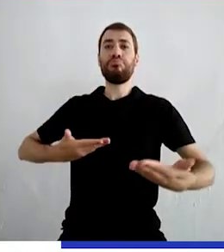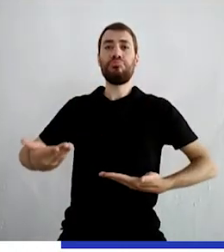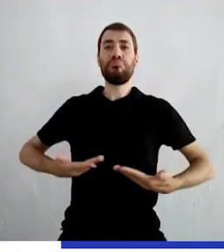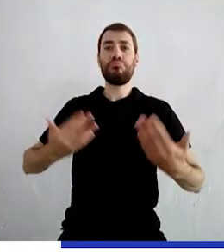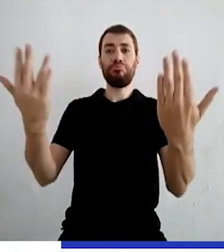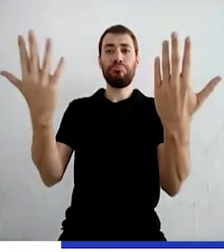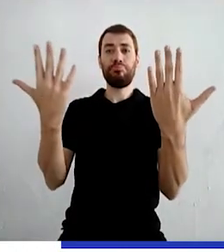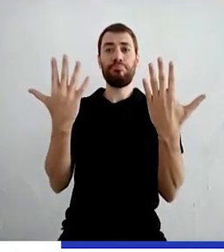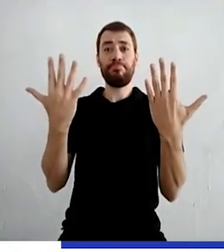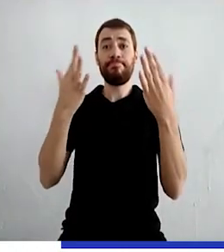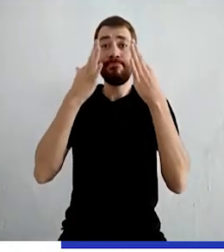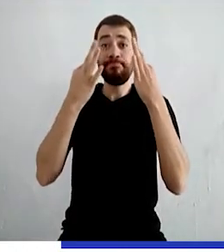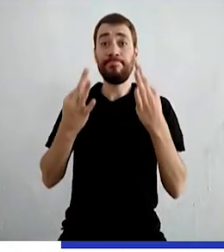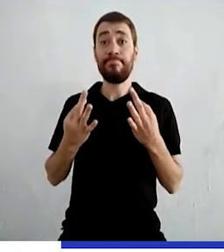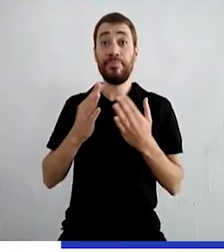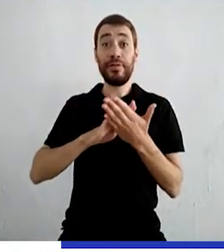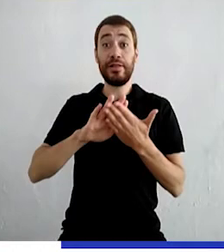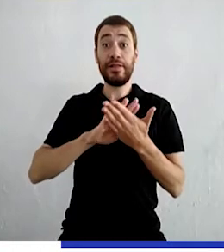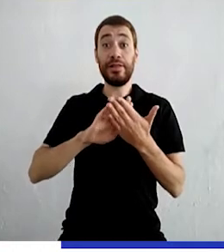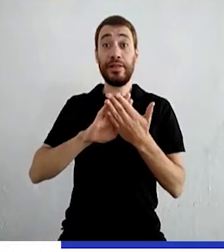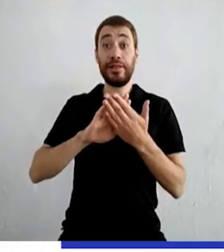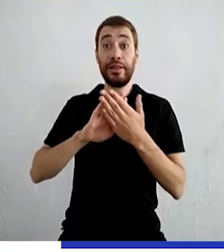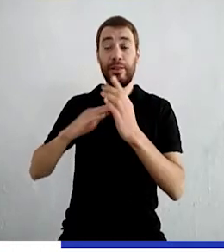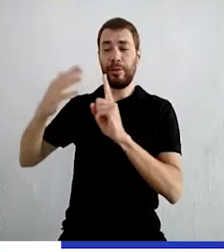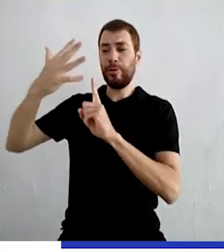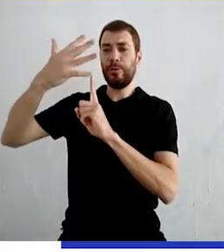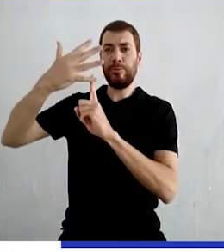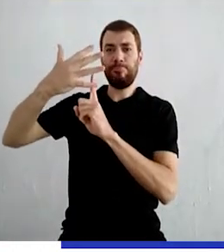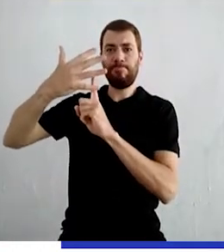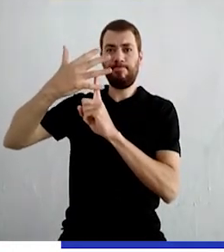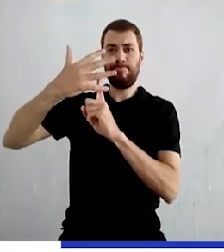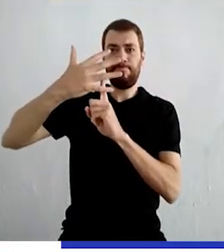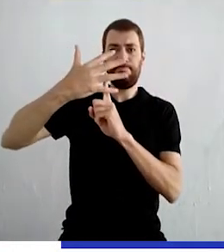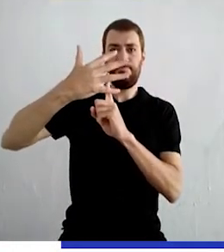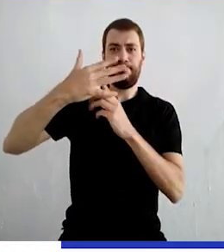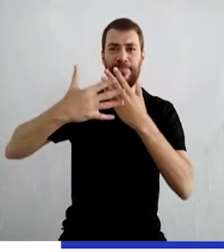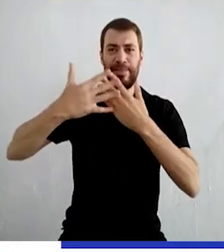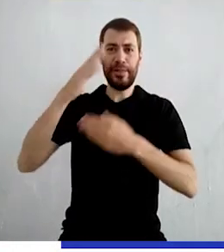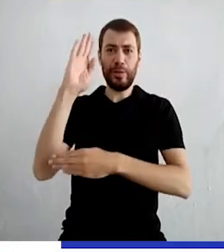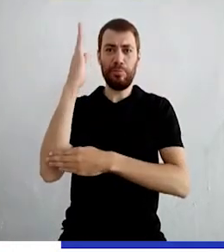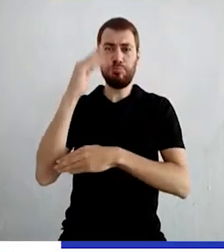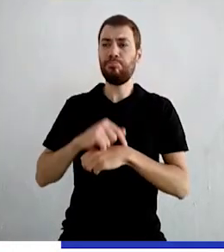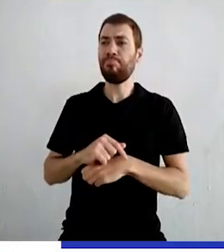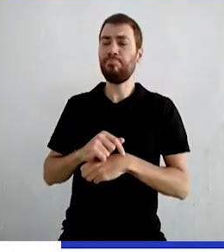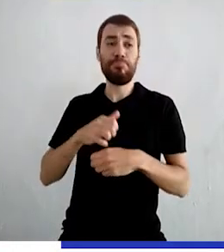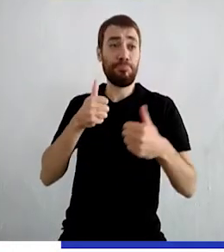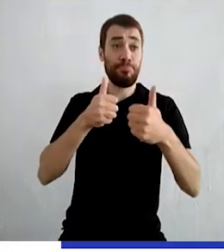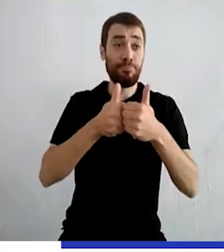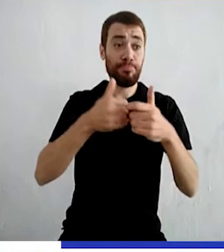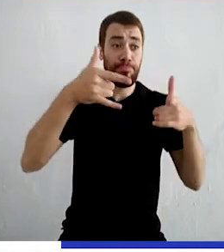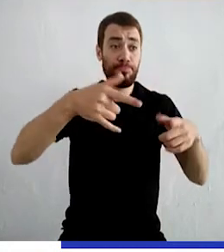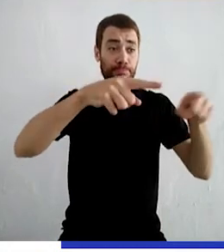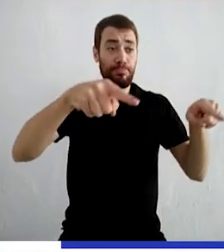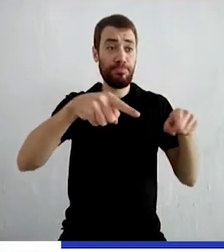Mas ninguém ouviu Bicho de palha estava passando perto do quarto do príncipe Quando ele falou